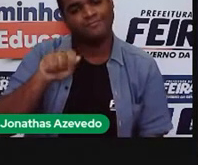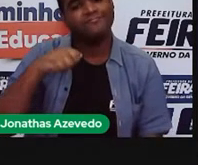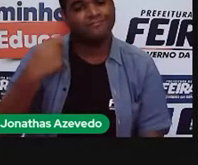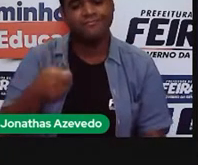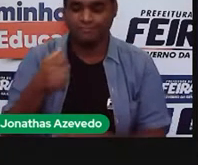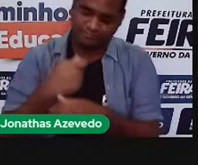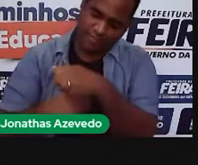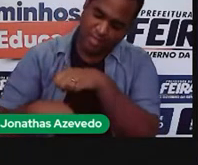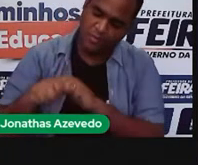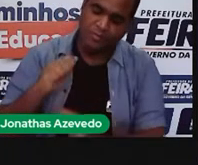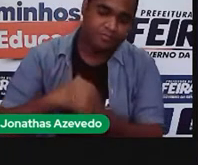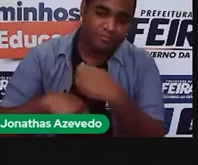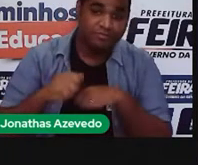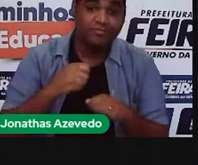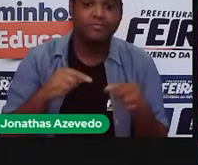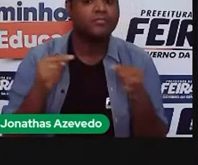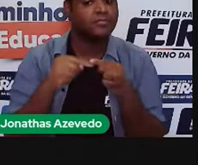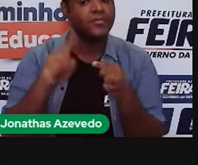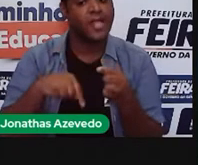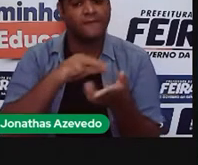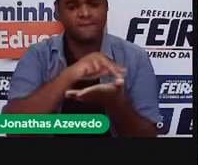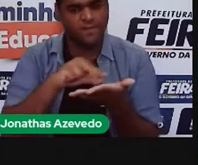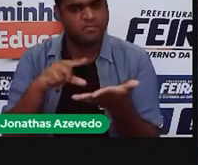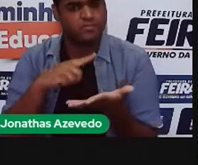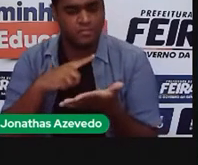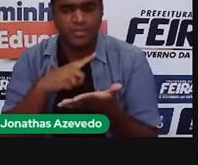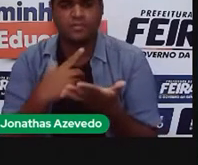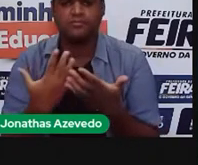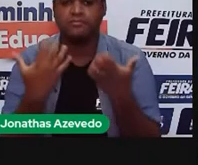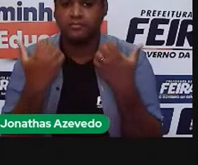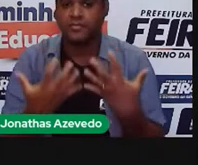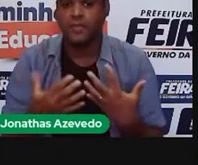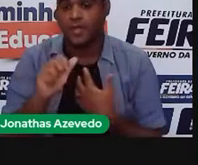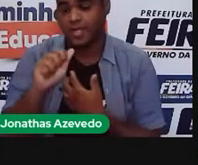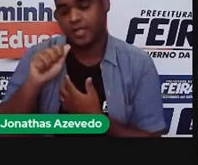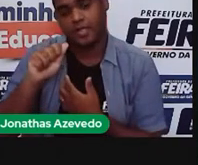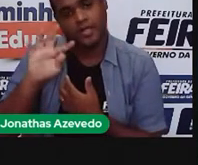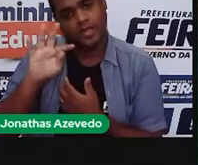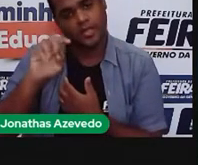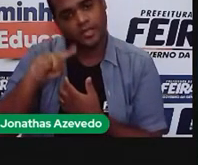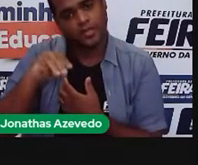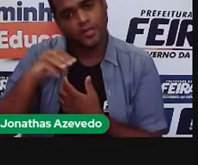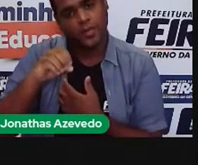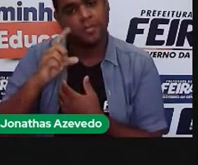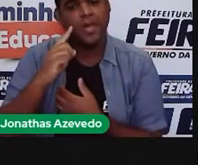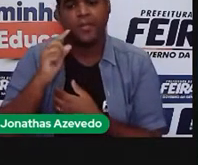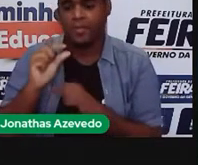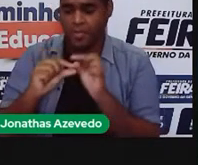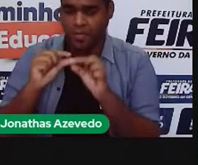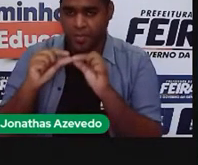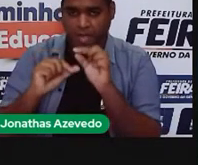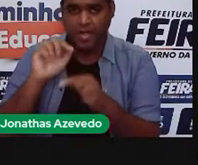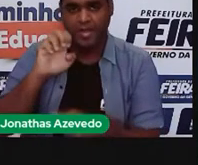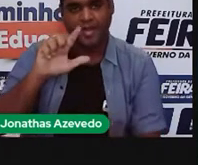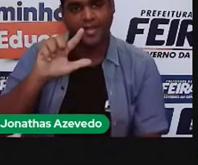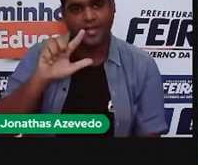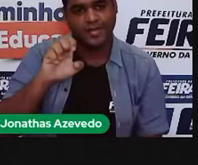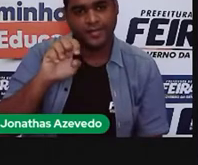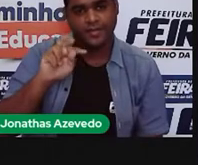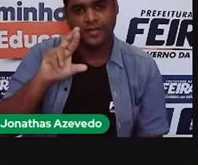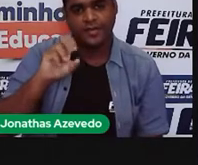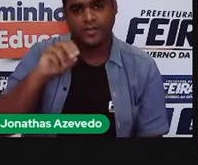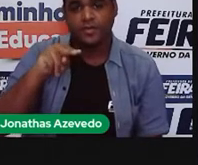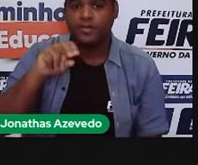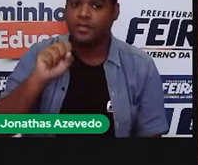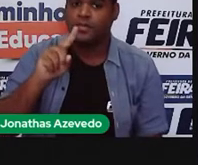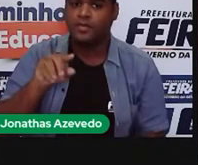eles formam tudo que é matéria. E esses átomos, eles têm uma partícula menorzinha, que é chamada de elétrons.